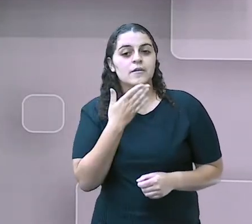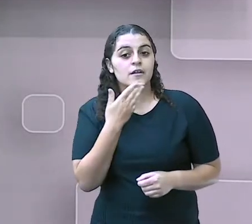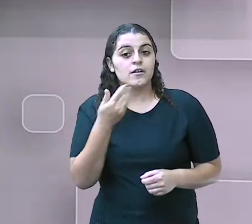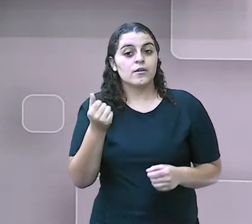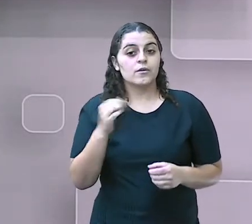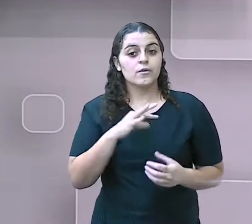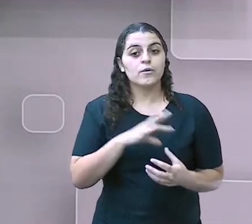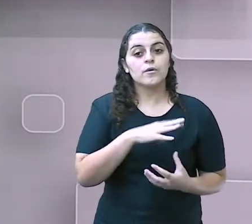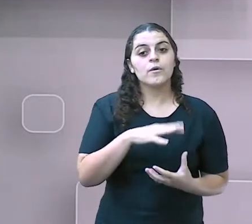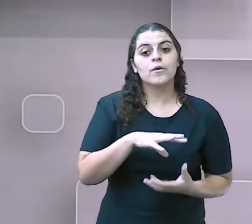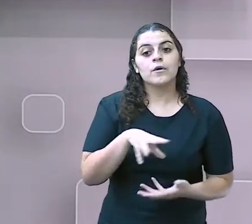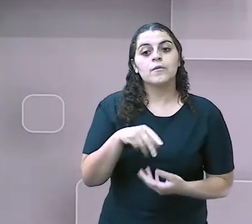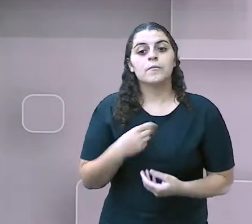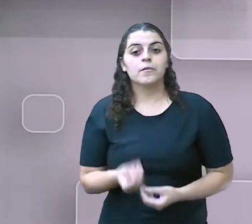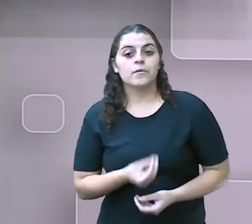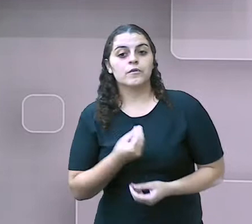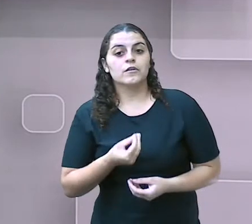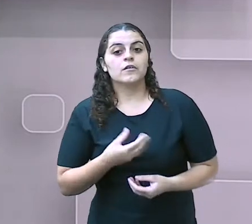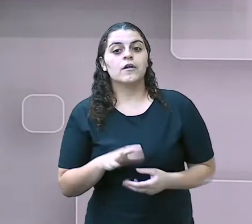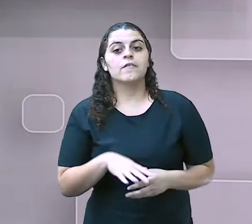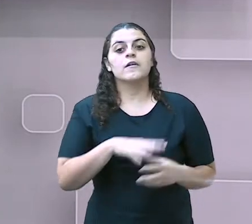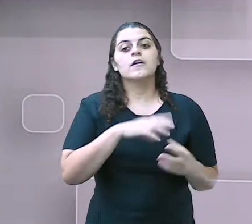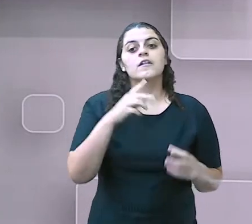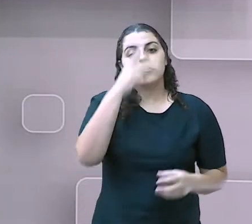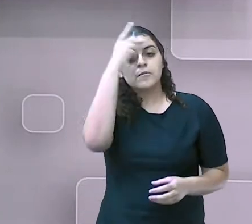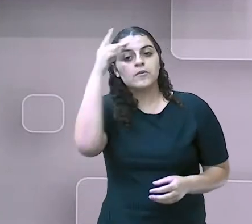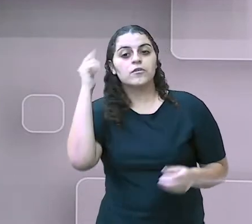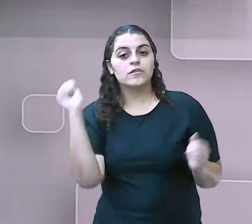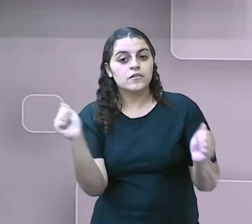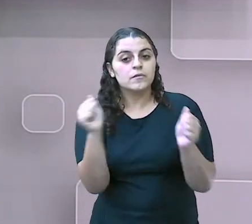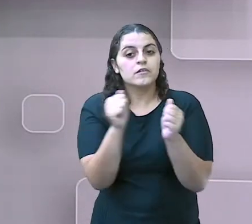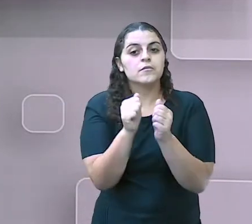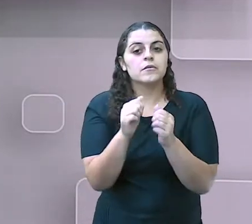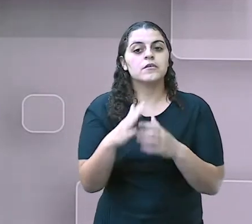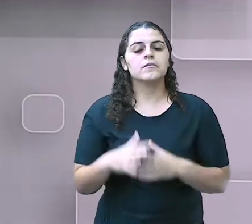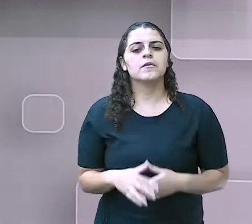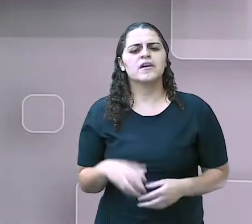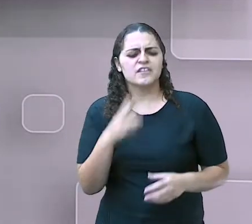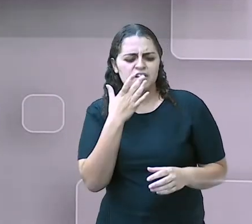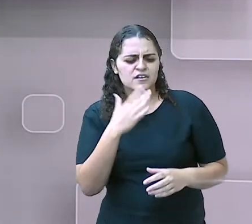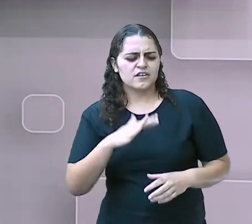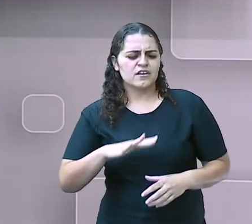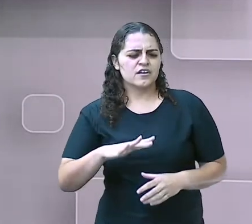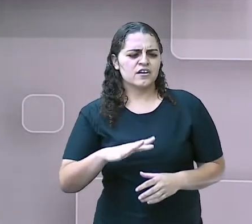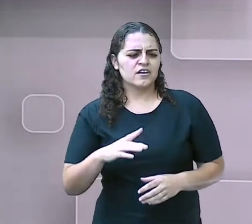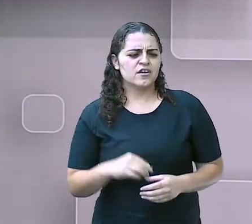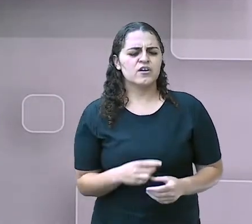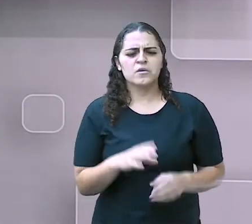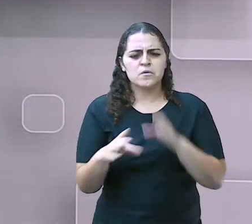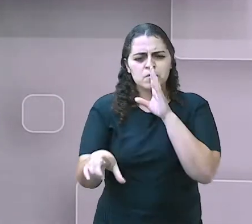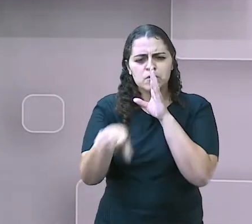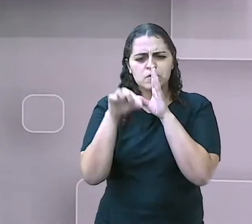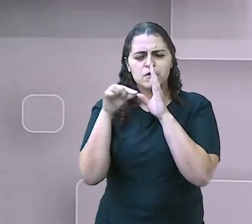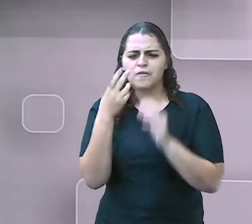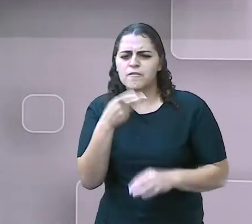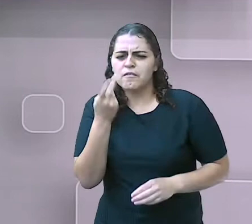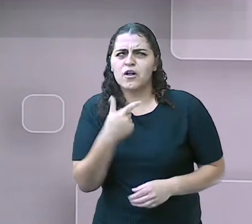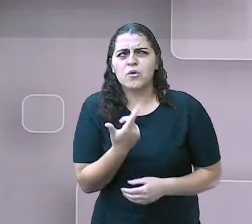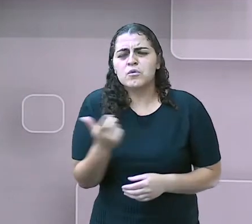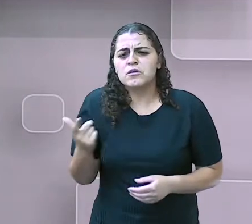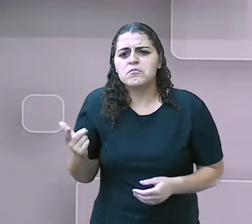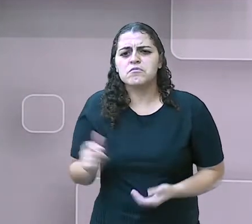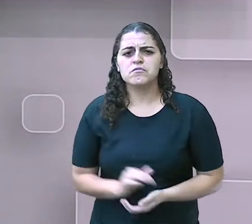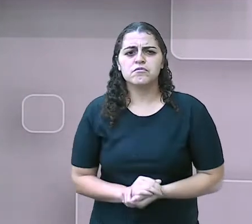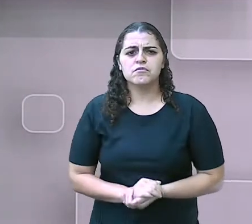com o nosso próximo, com as pessoas que estão ali ao nosso redor. Mas essas crianças com mutismo seletivo falam ou não?